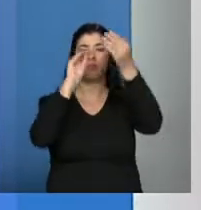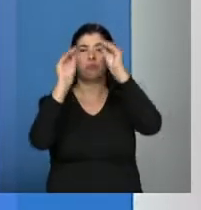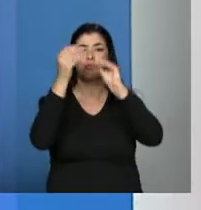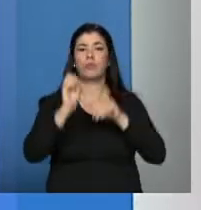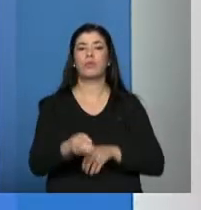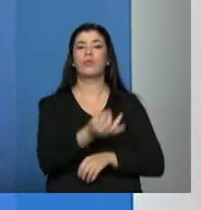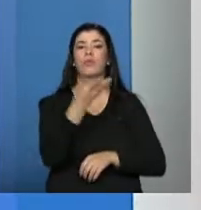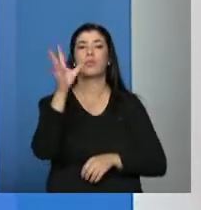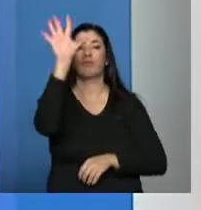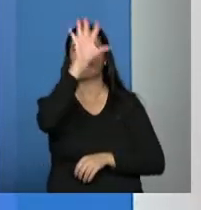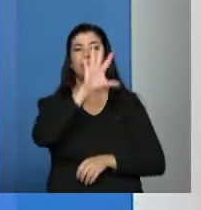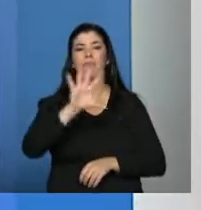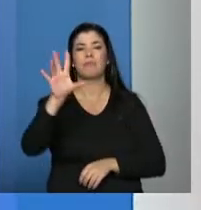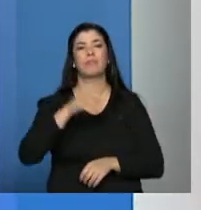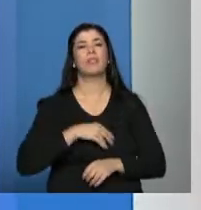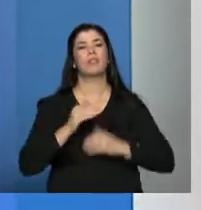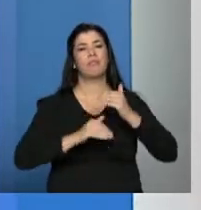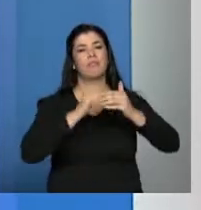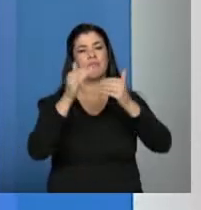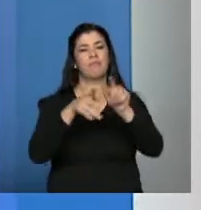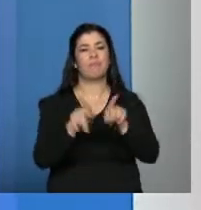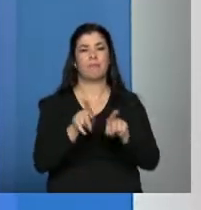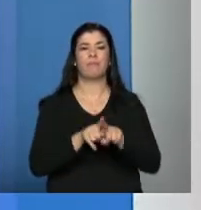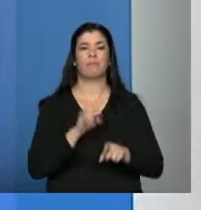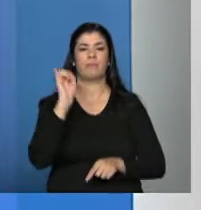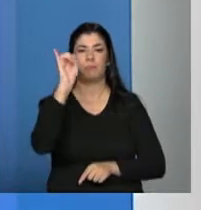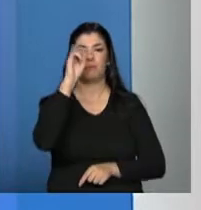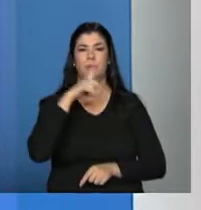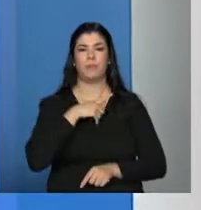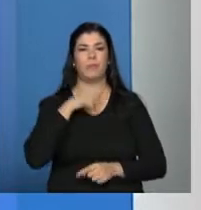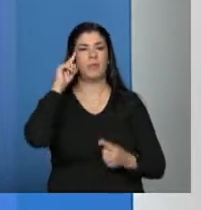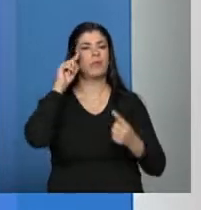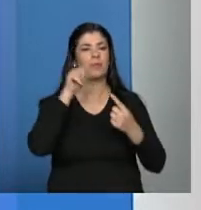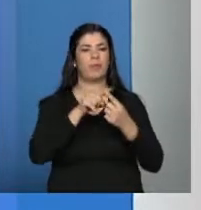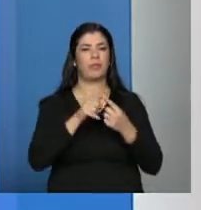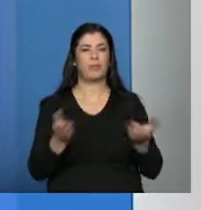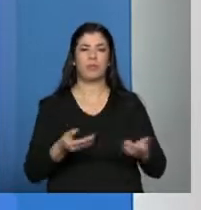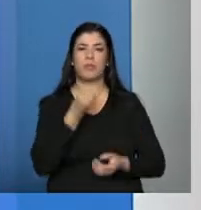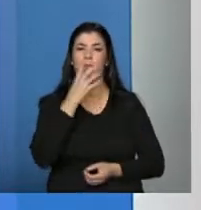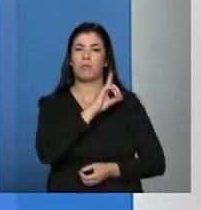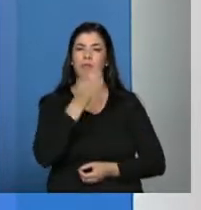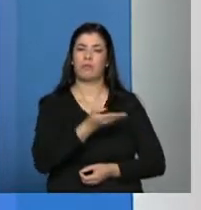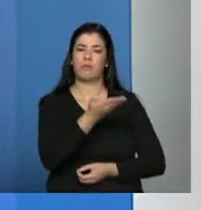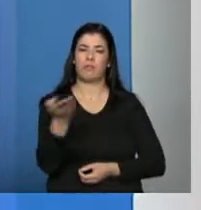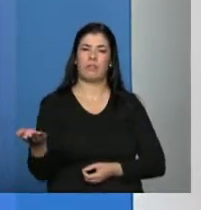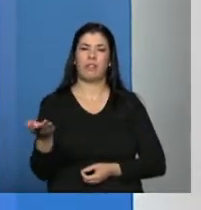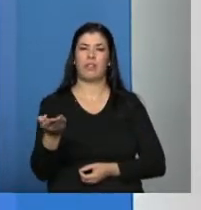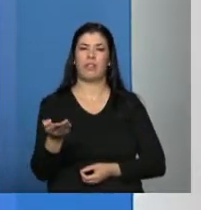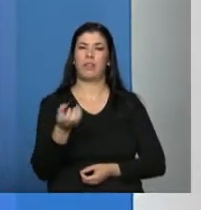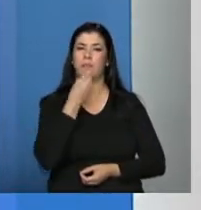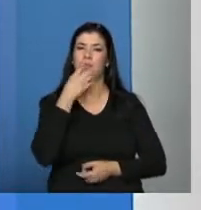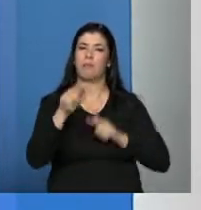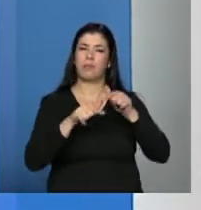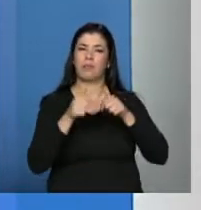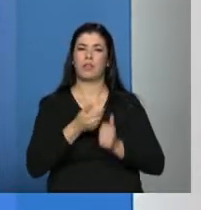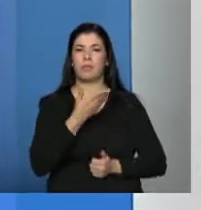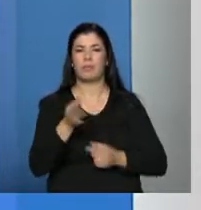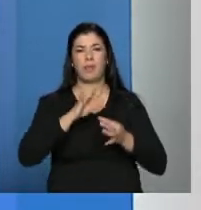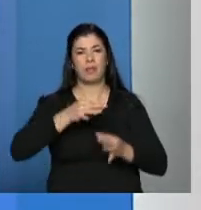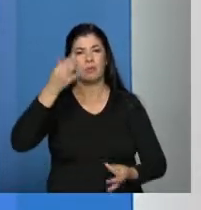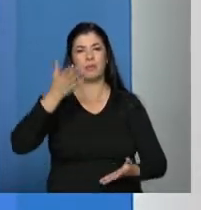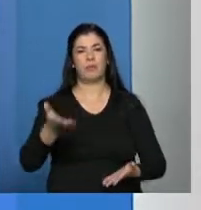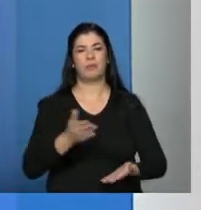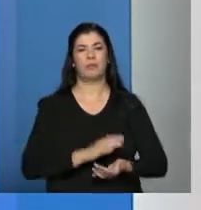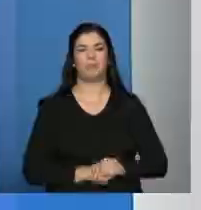sabe, construir novos avanços, que é isso que nós estamos pretendendo. Então, bom dia a todos e um bom trabalho ao longo do dia.